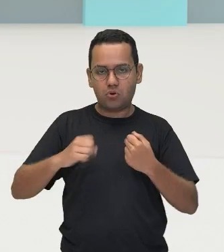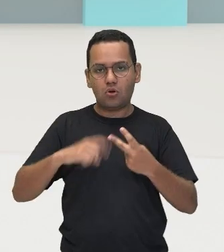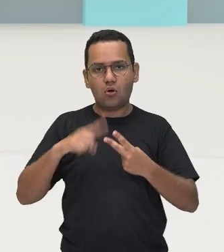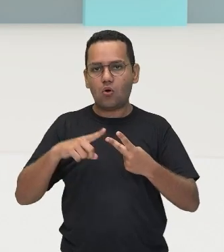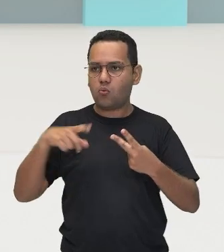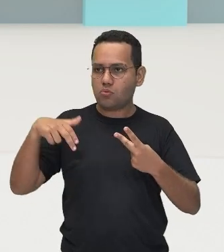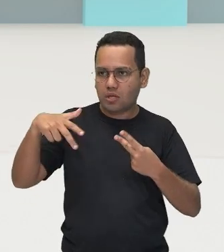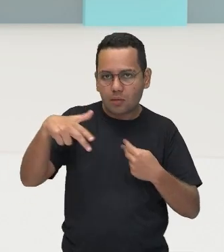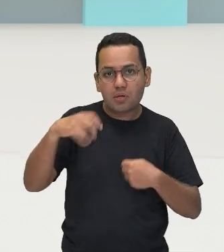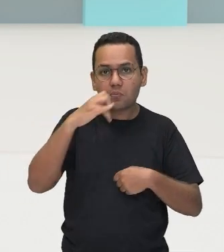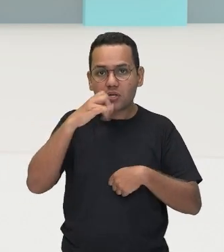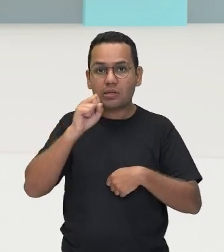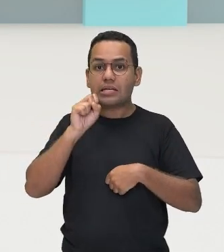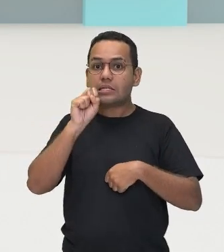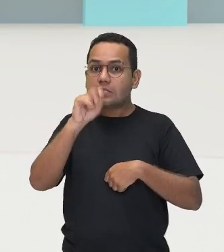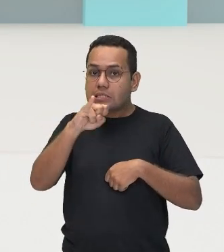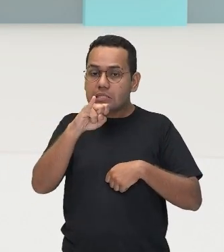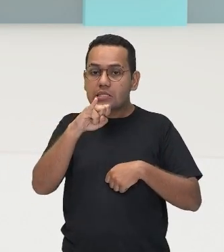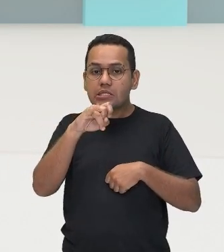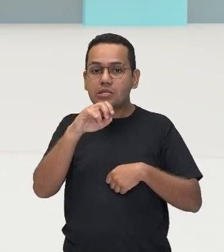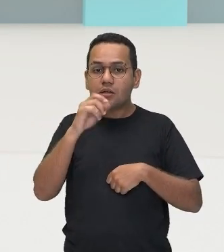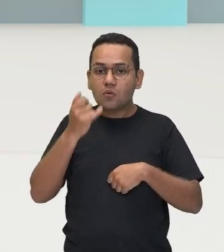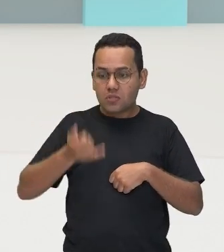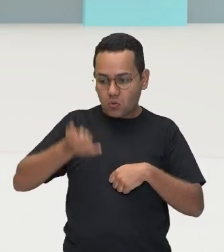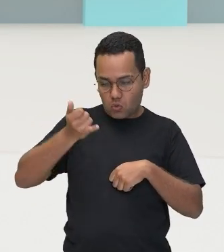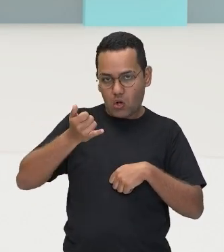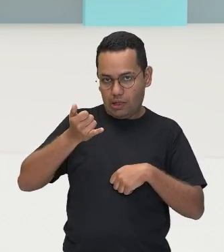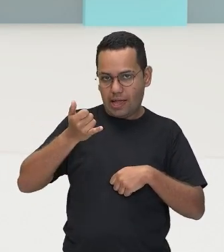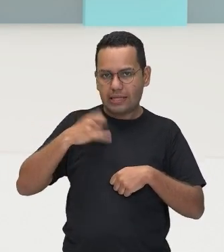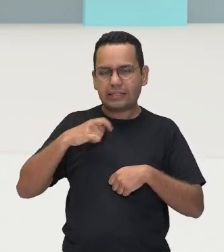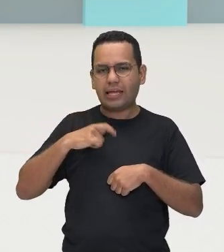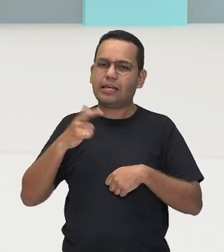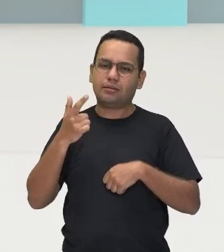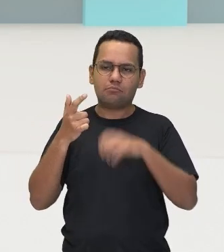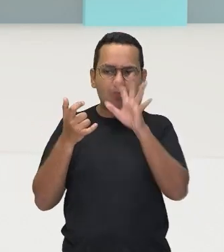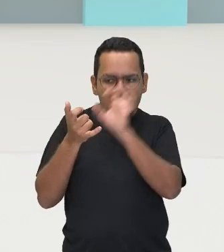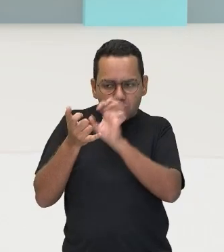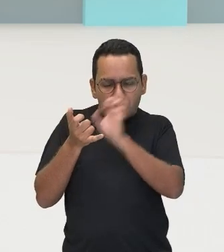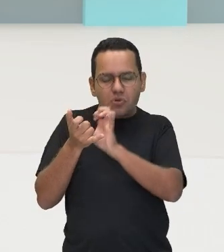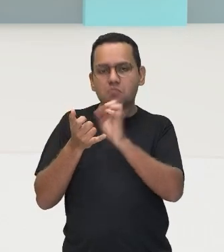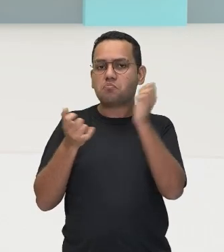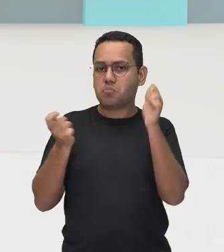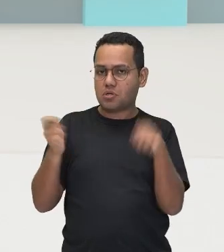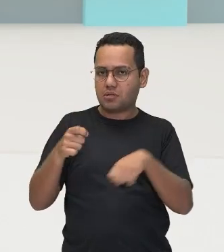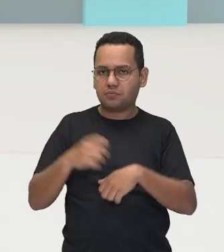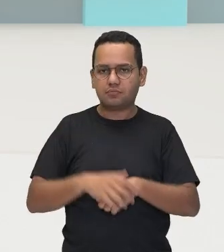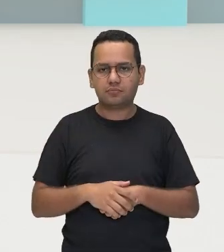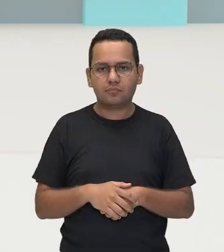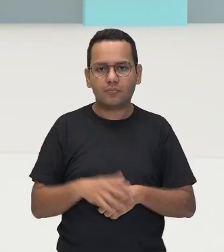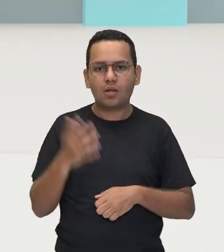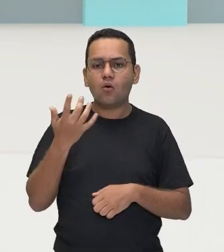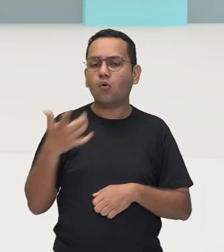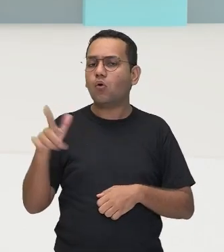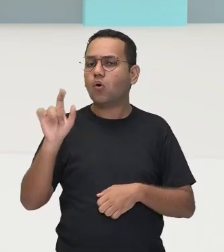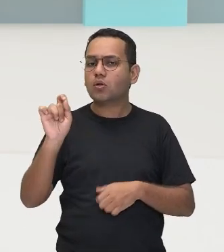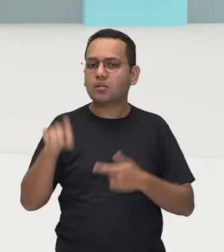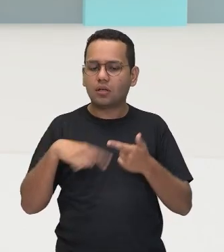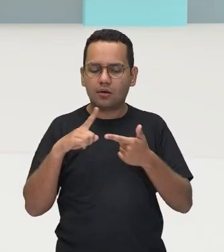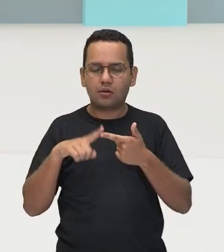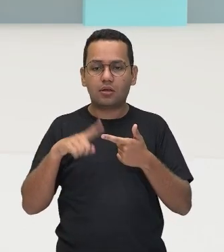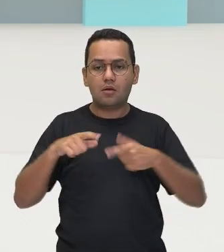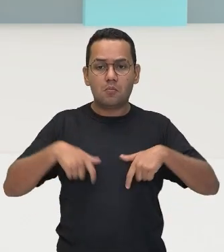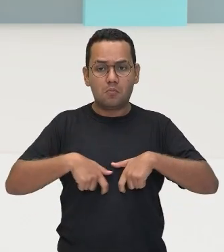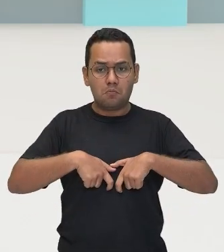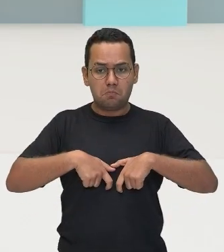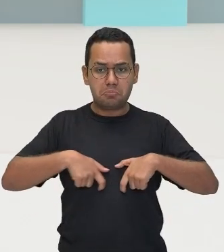tiver com o Bluetooth ligado, ele já descarrega todos os dados possíveis, né? Nós também falamos aí, dessa fita, né? Que é um